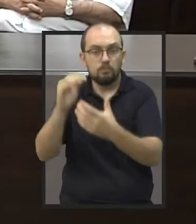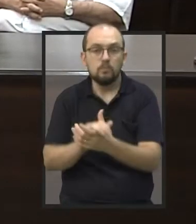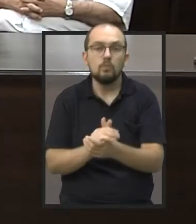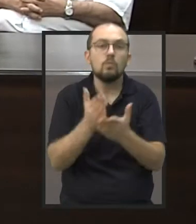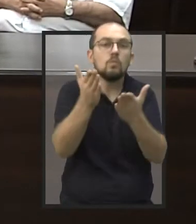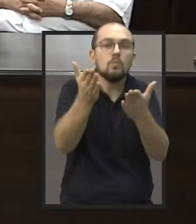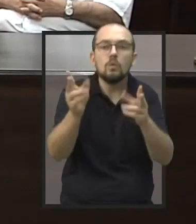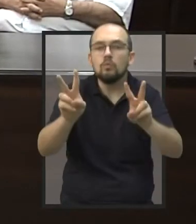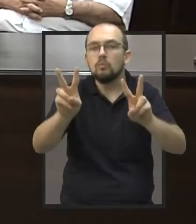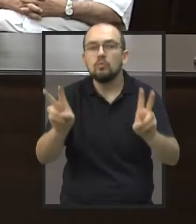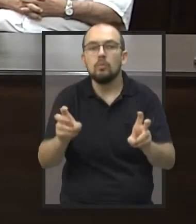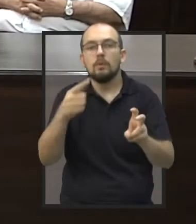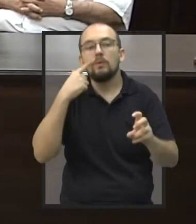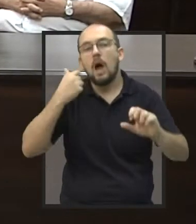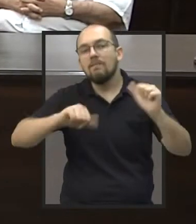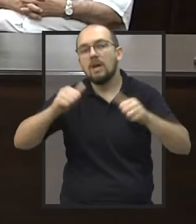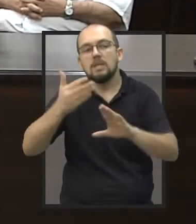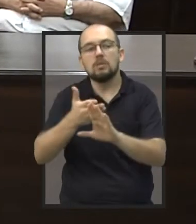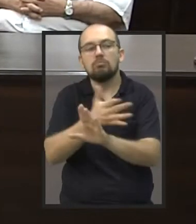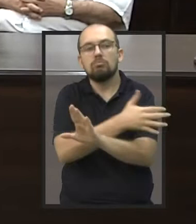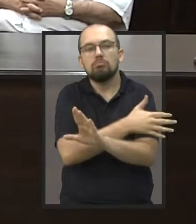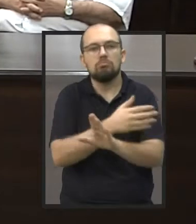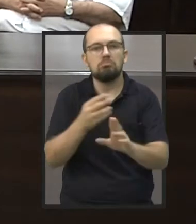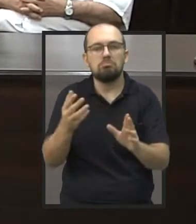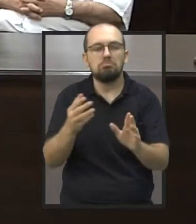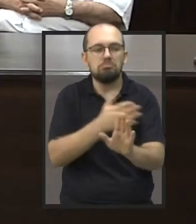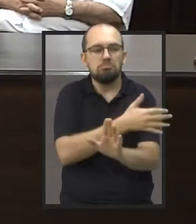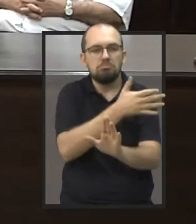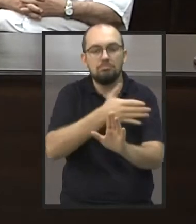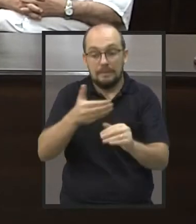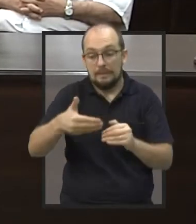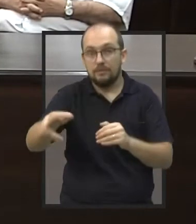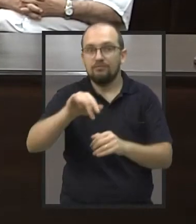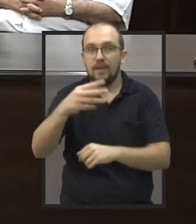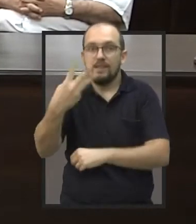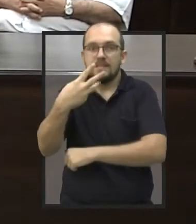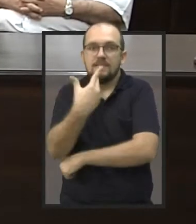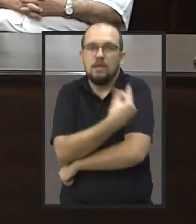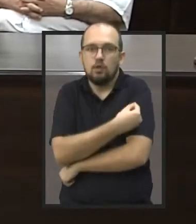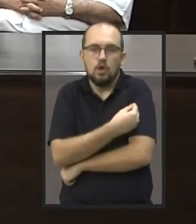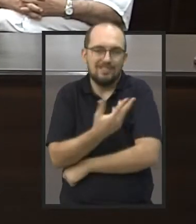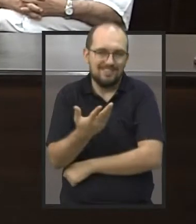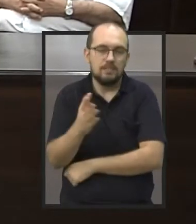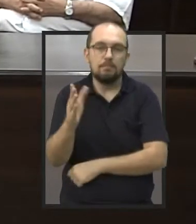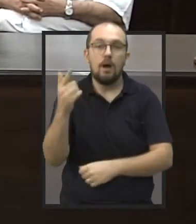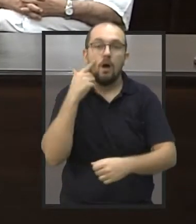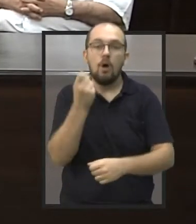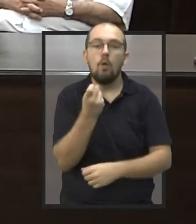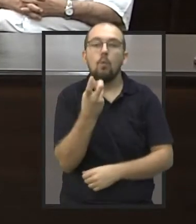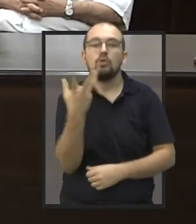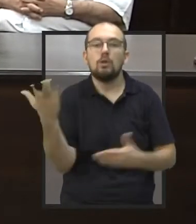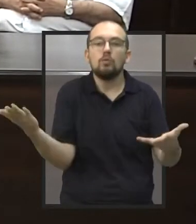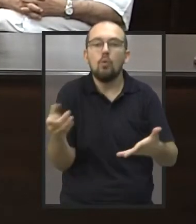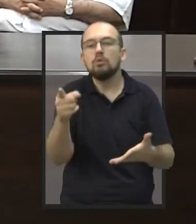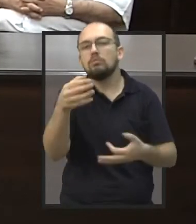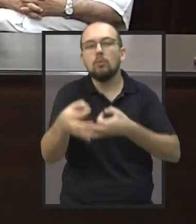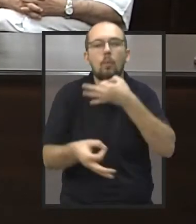também na questão da terceira dose, da segunda dose, mas neste momento a importância dos números que a gente tem hoje.